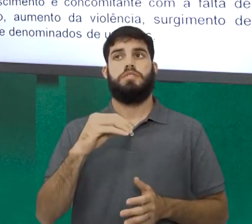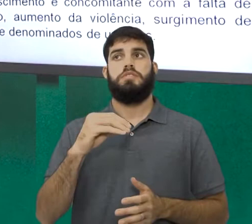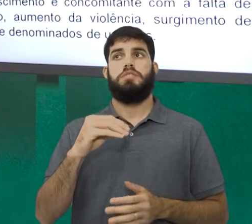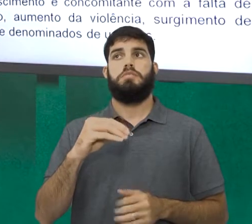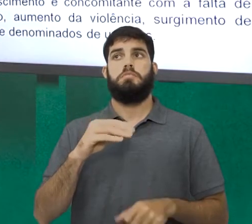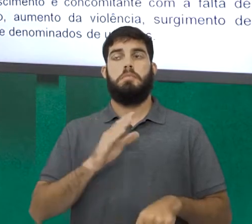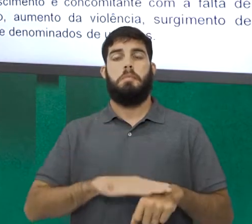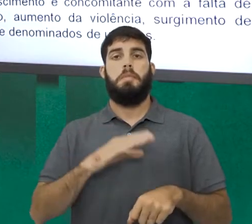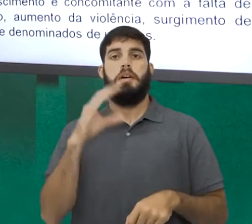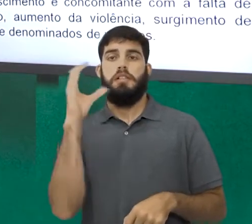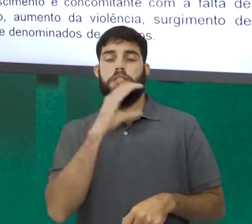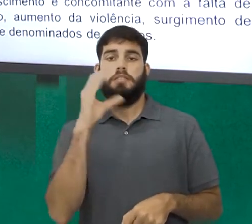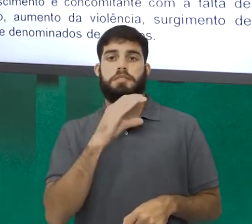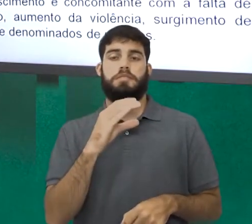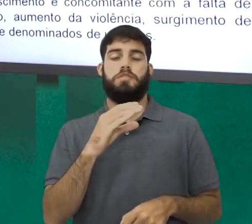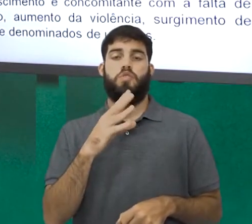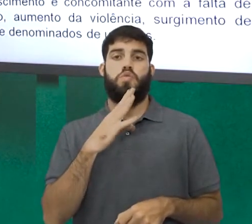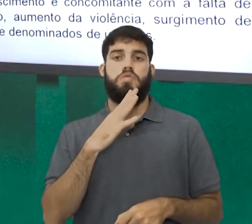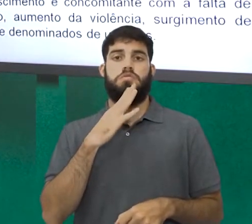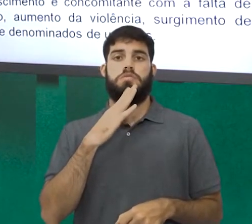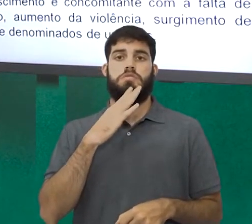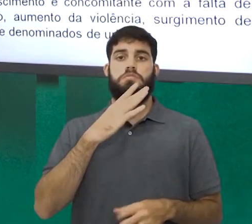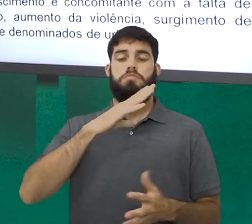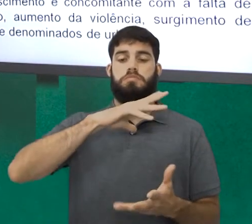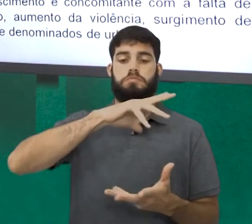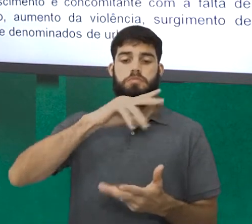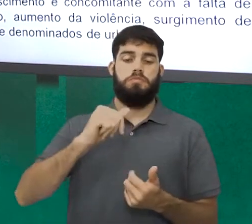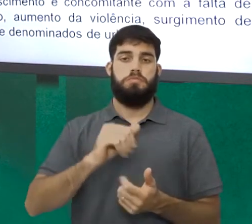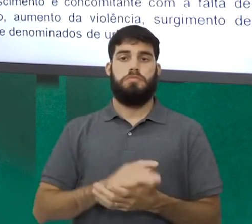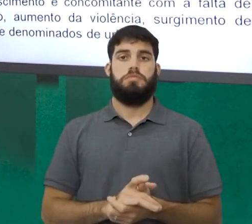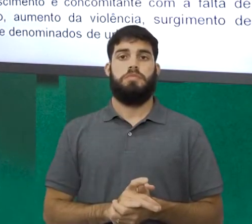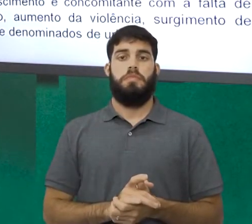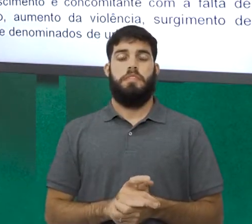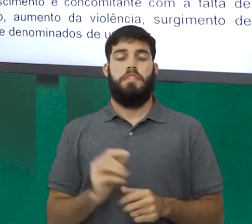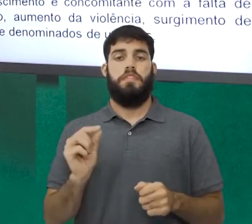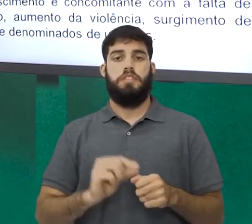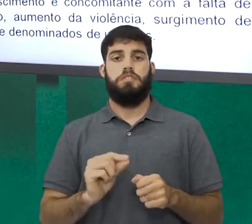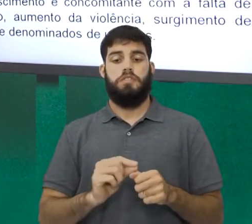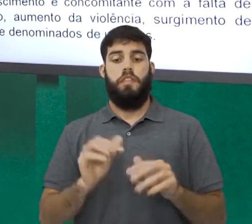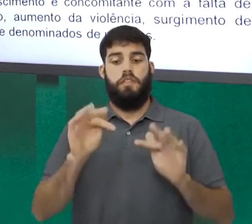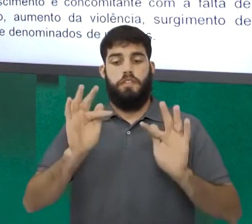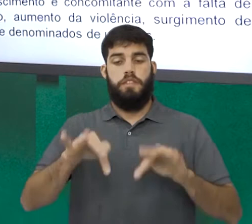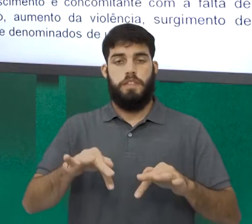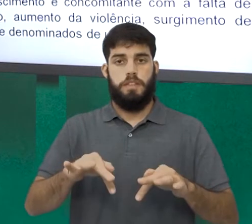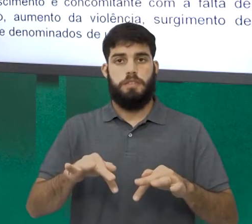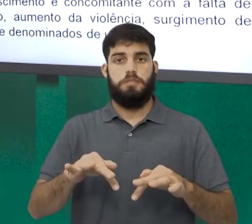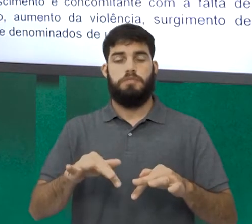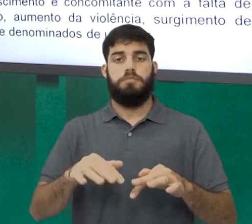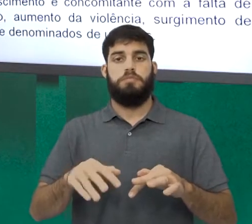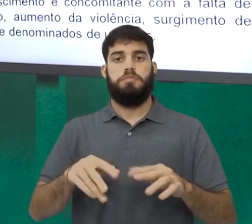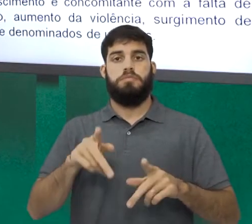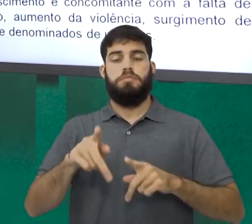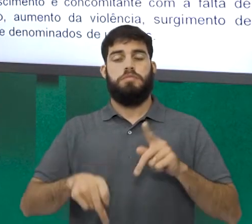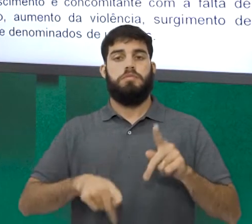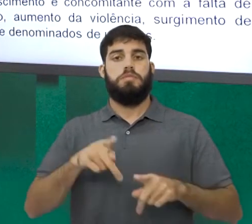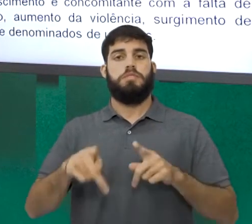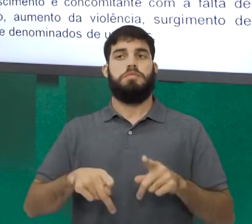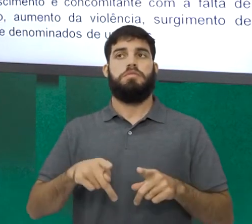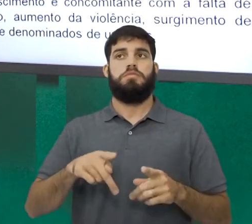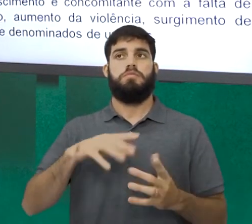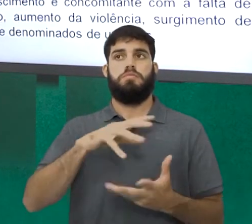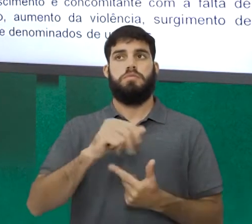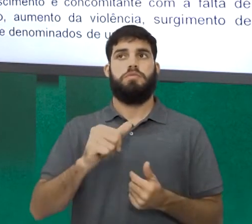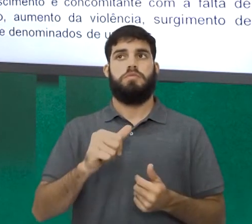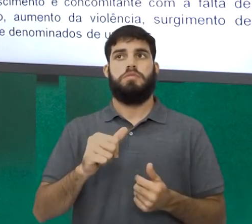urbanização conhecido pela humanidade, fazendo com que, ao final deste período, a população mundial já